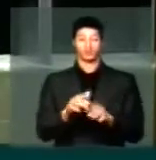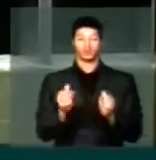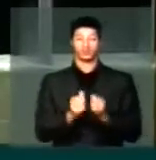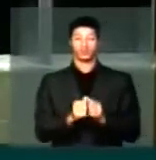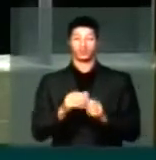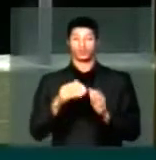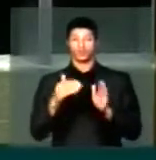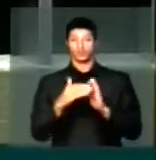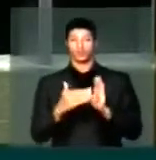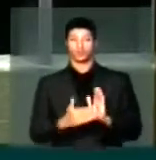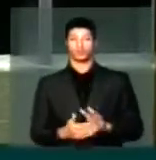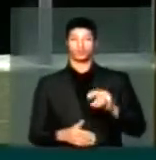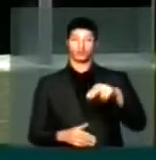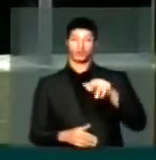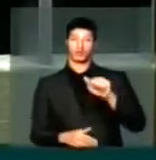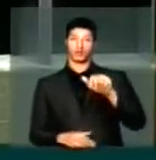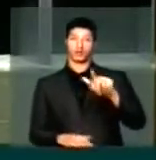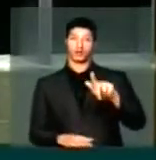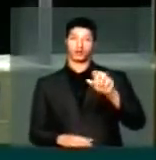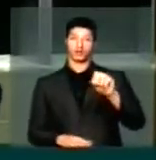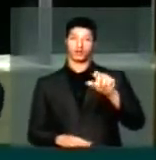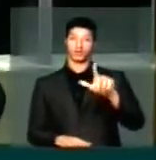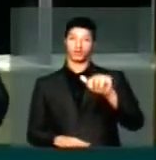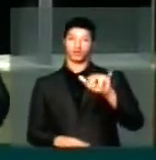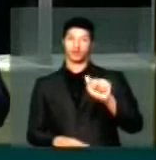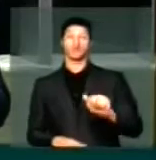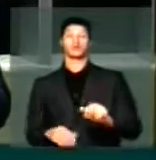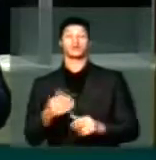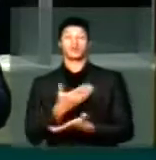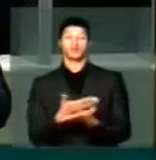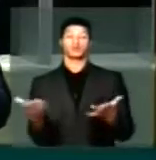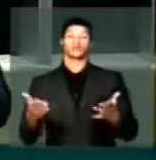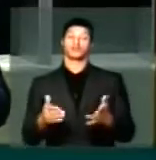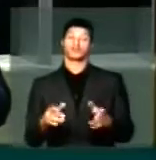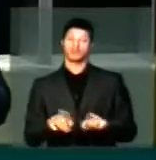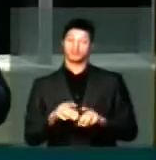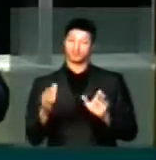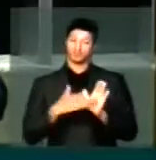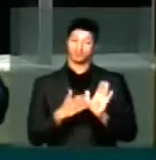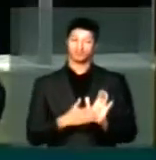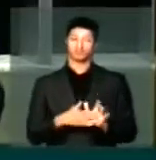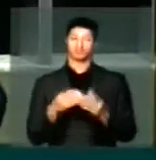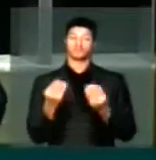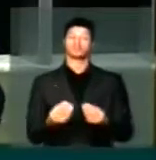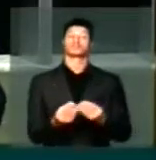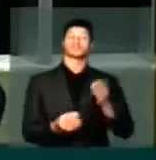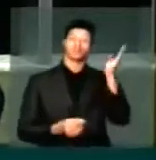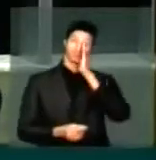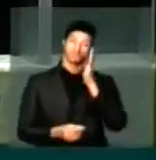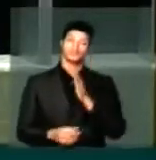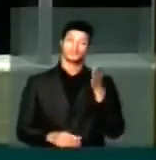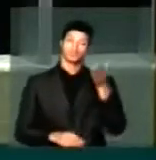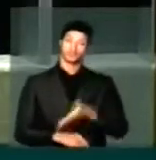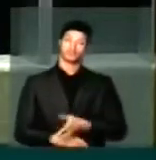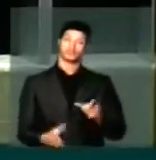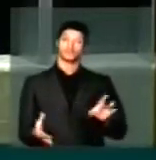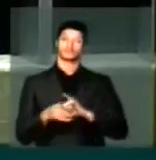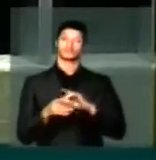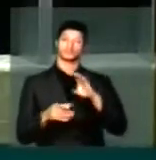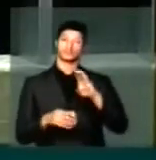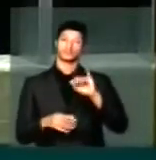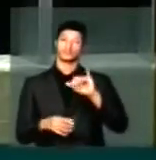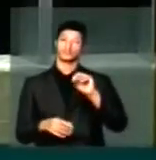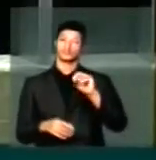com o protocolo de Nagoya no Japão. É disso que nós estamos tratando aqui. Como é que o Brasil entra no pacto de